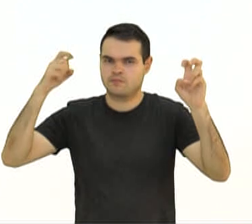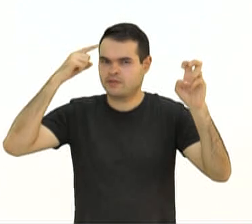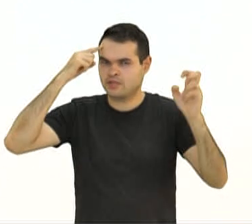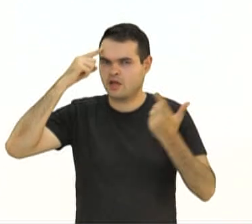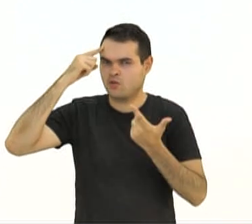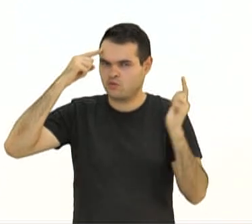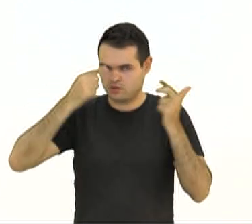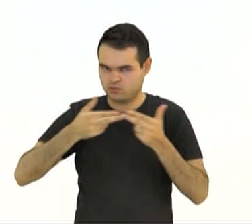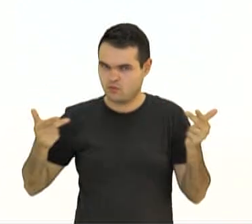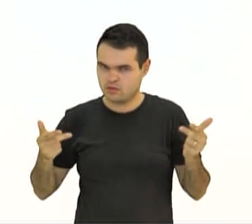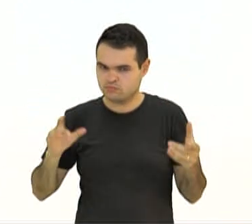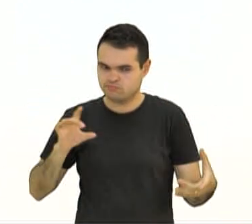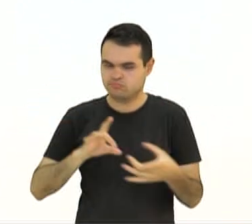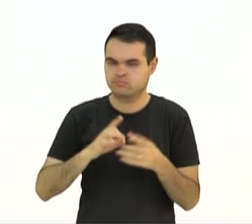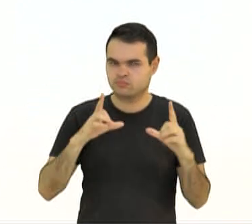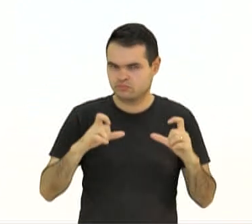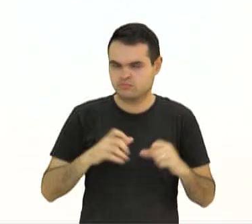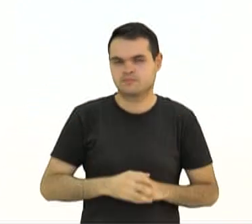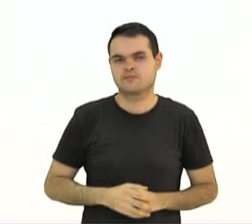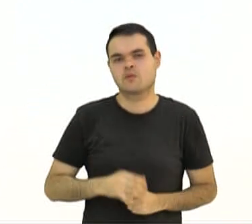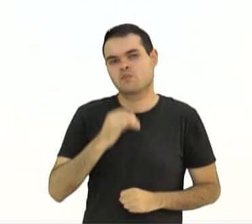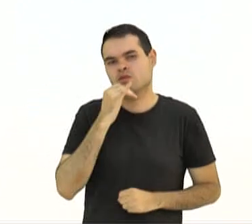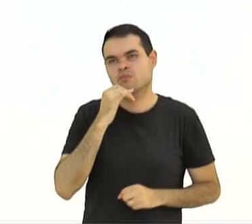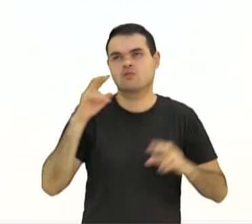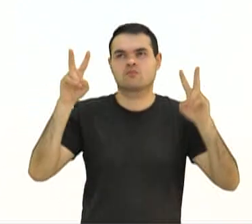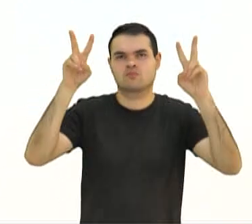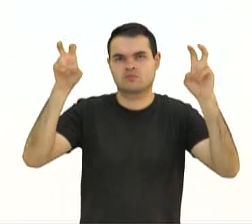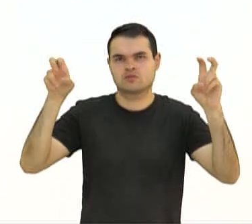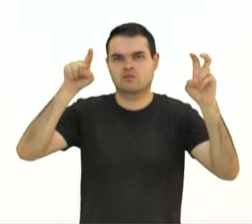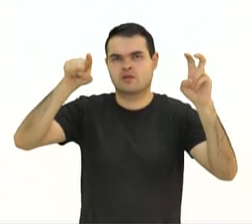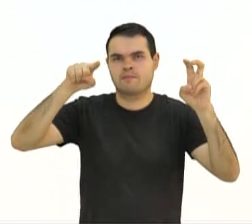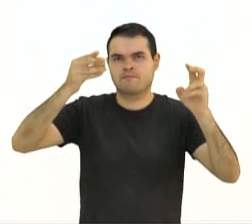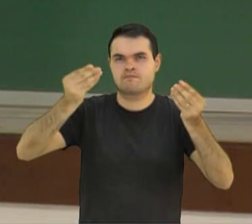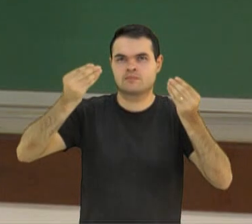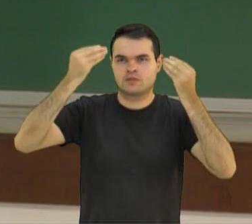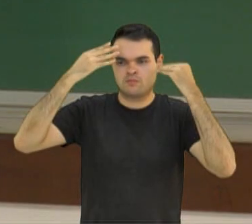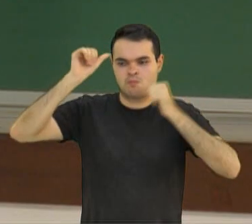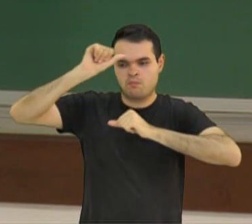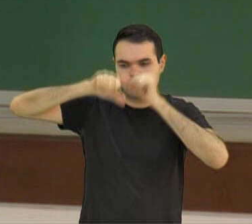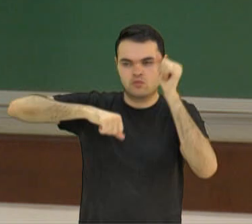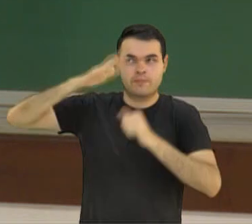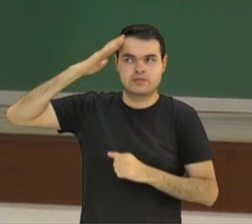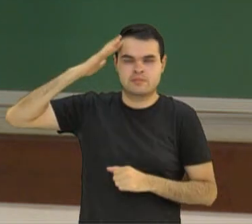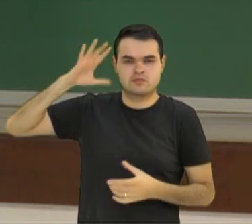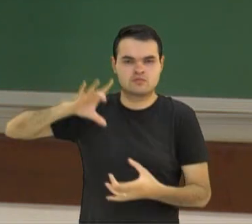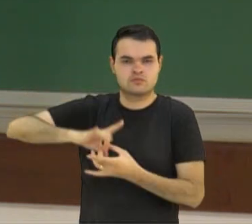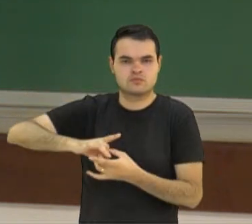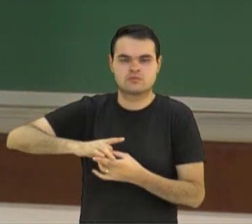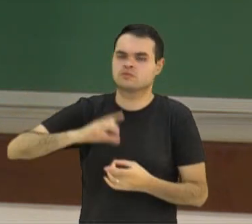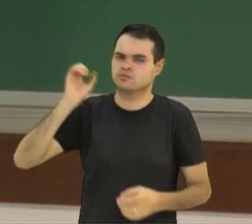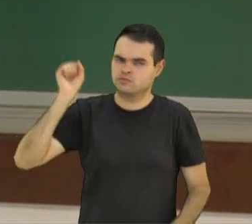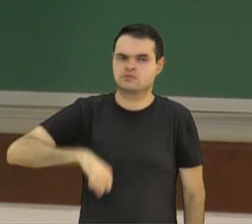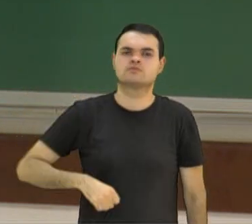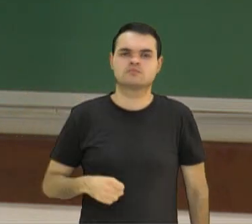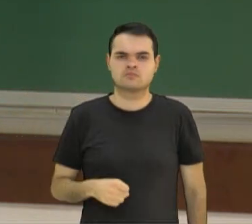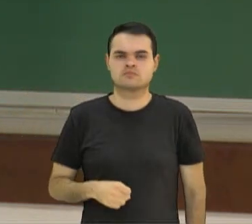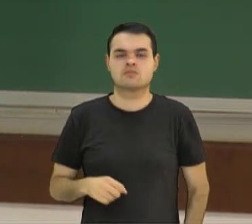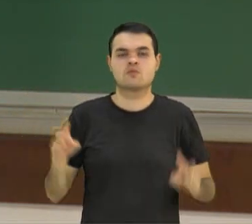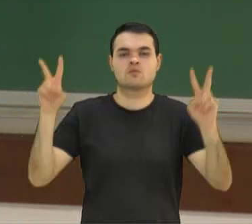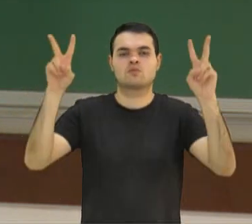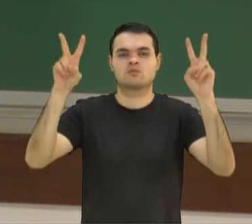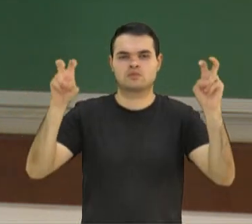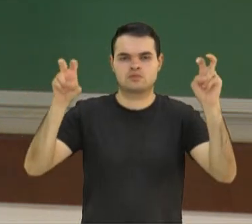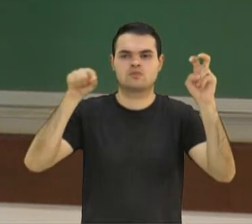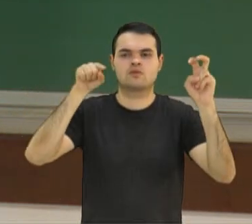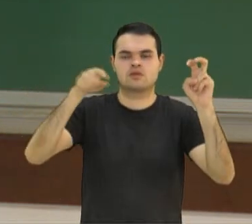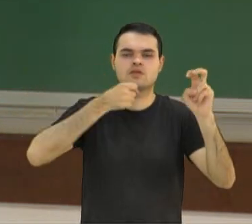coisas em relação àquela fotografia? O título mudou a tua percepção a respeito da fotografia? Claro que sim. O título de uma